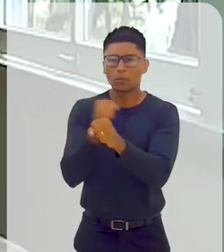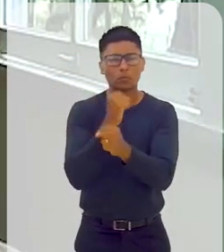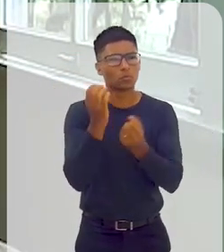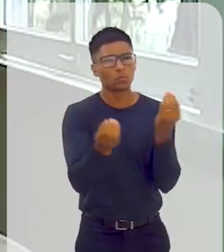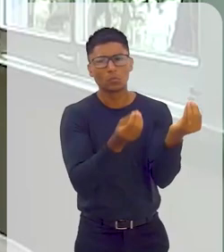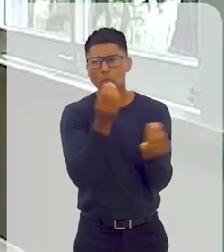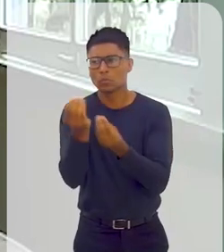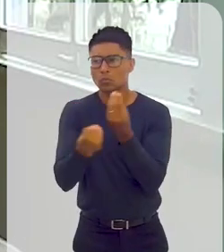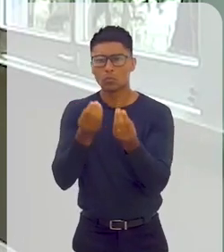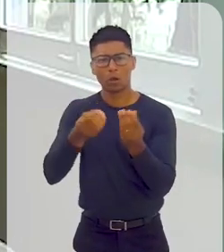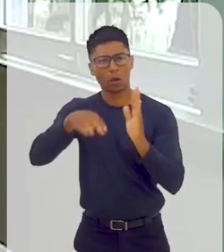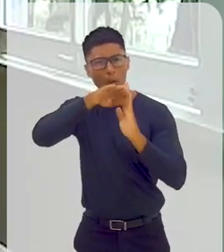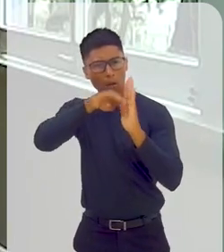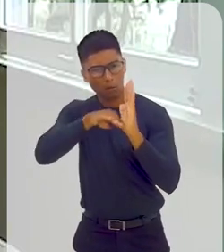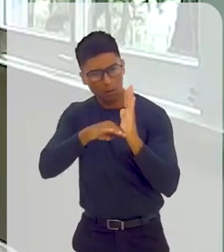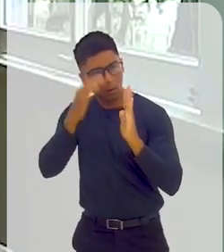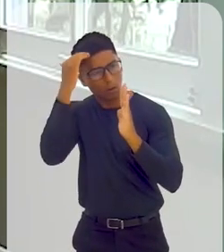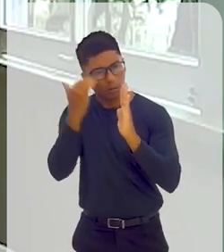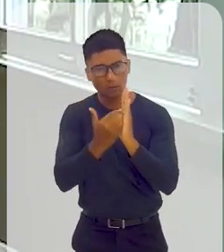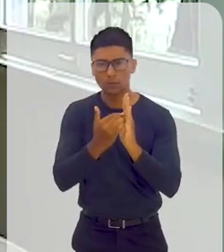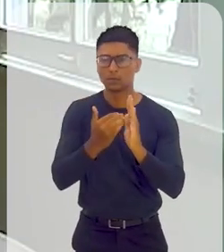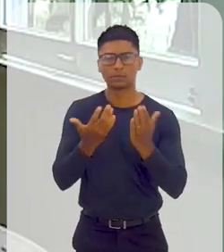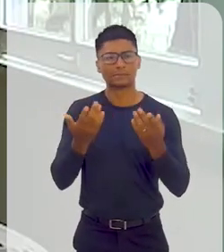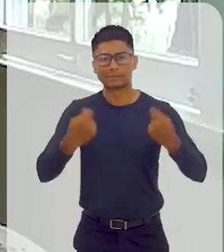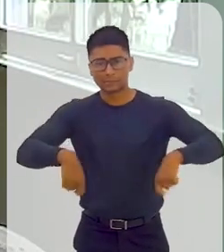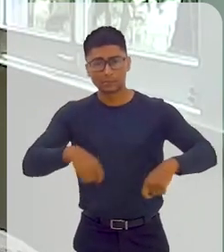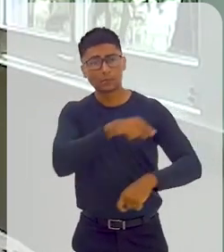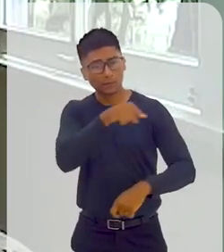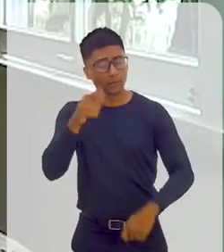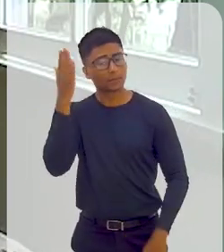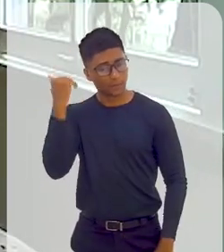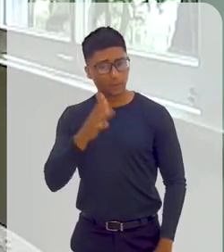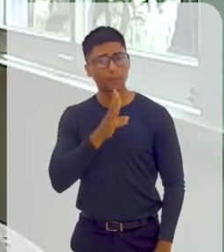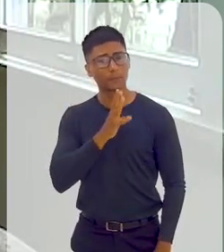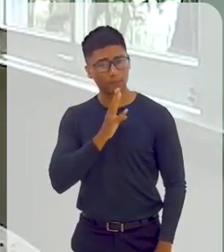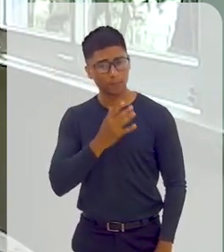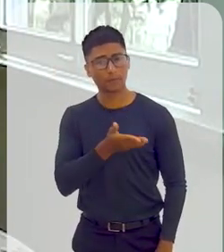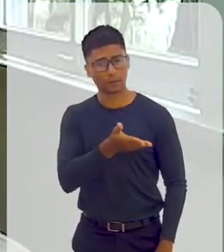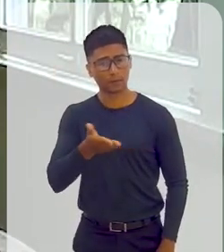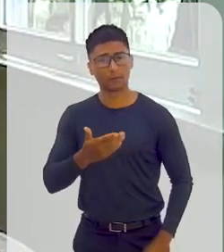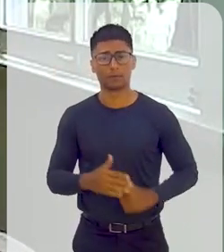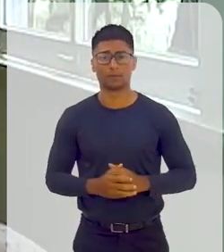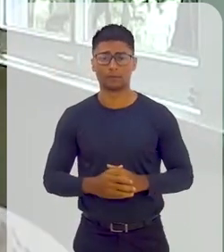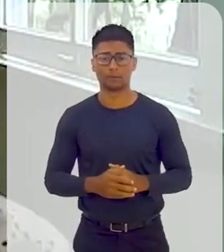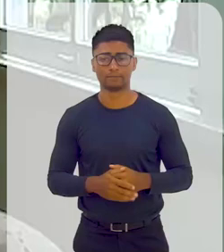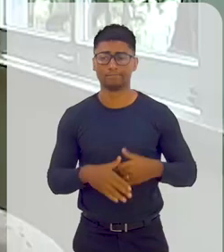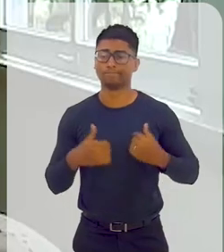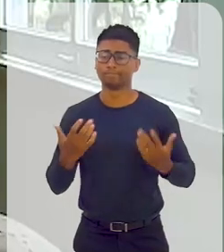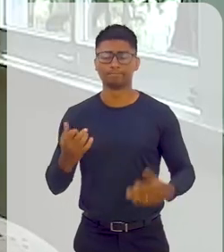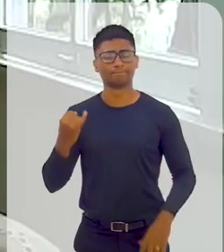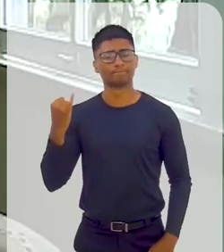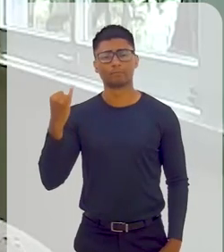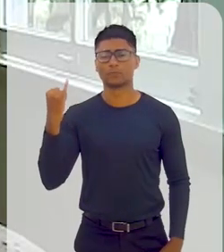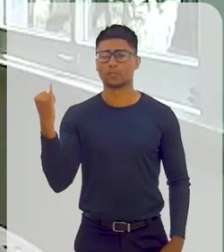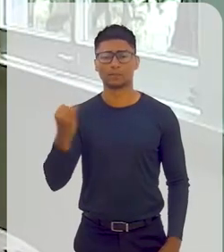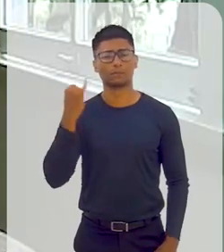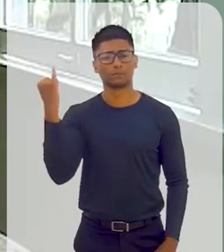que têm que ser atendidas nisso. Então, é importantíssimo esse